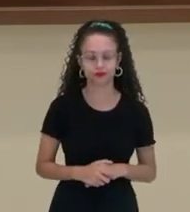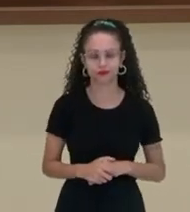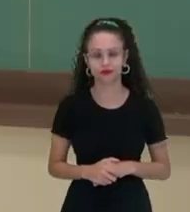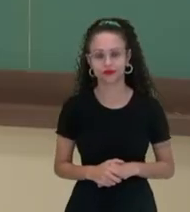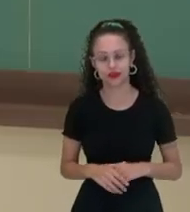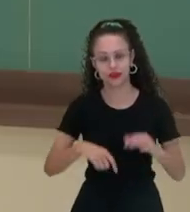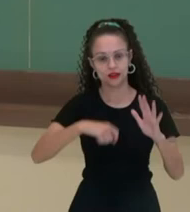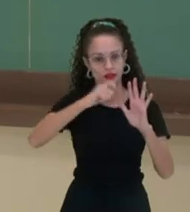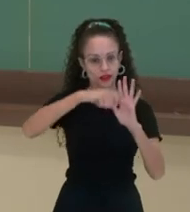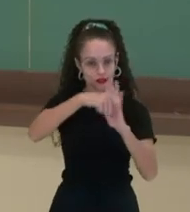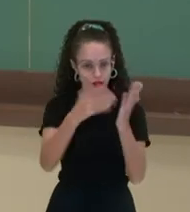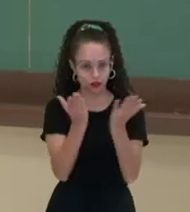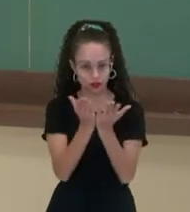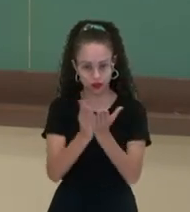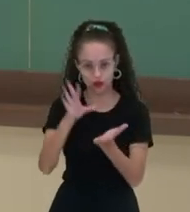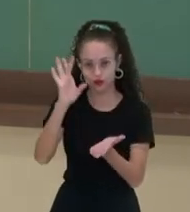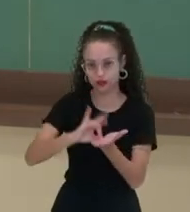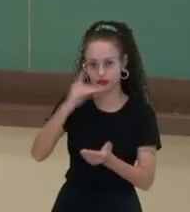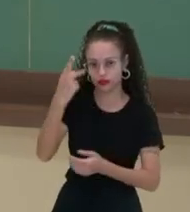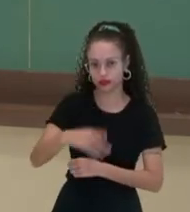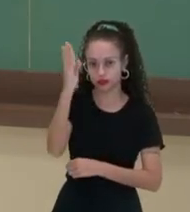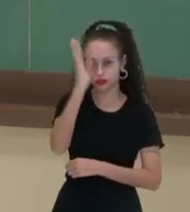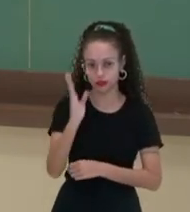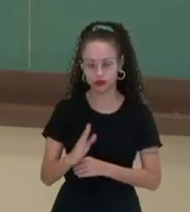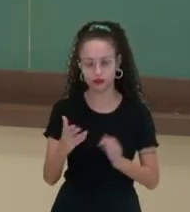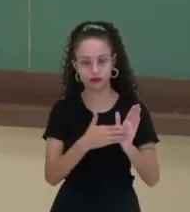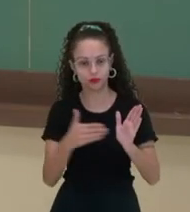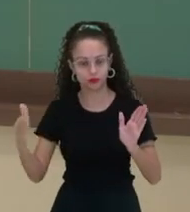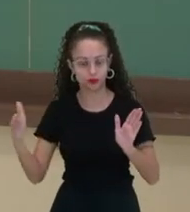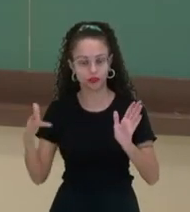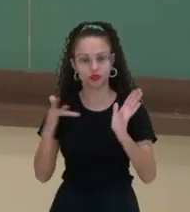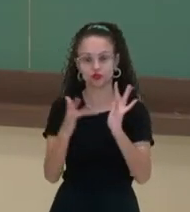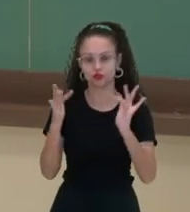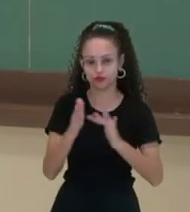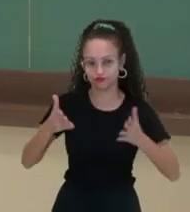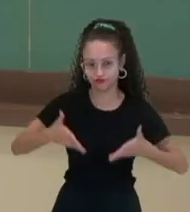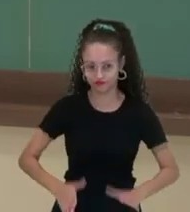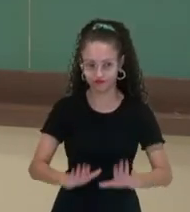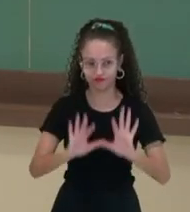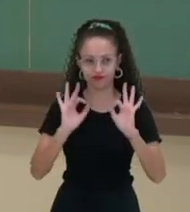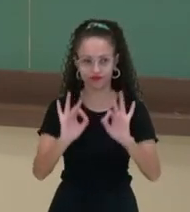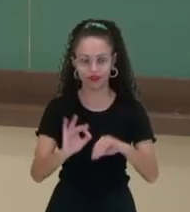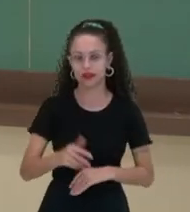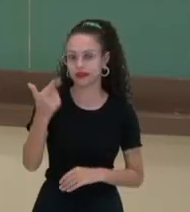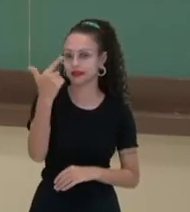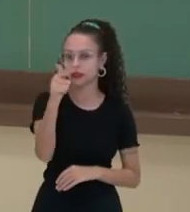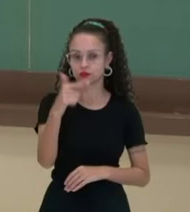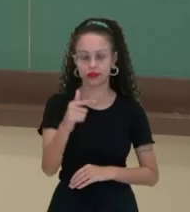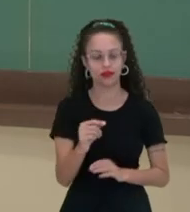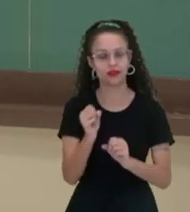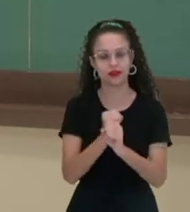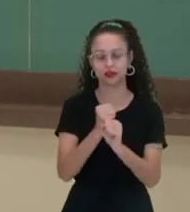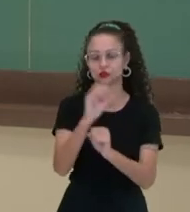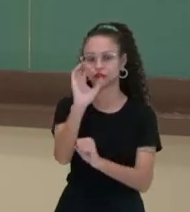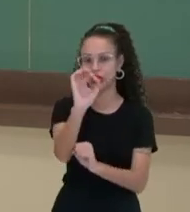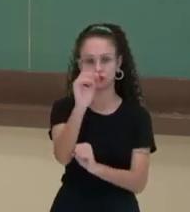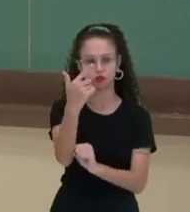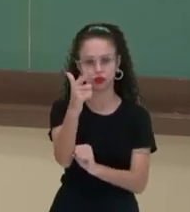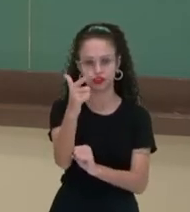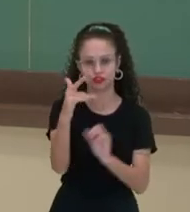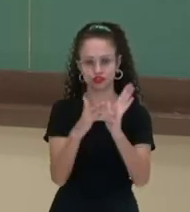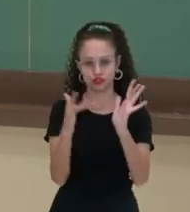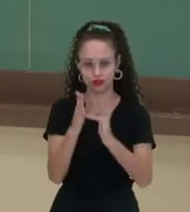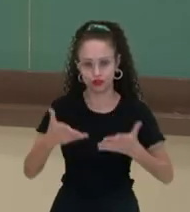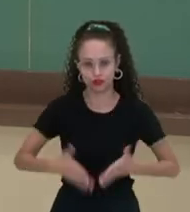Calidade cristão oficial no Brasil, contamos o tempo, partindo na semana de crise, como o Sr. Roberto comentou. Não existe ano zero, isso é muito importante, Jesus não